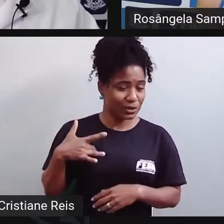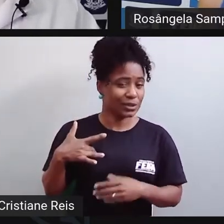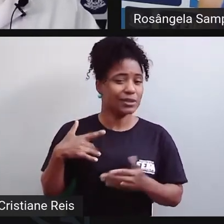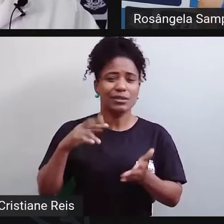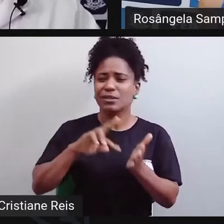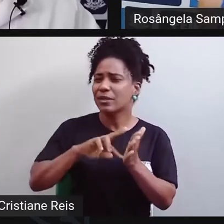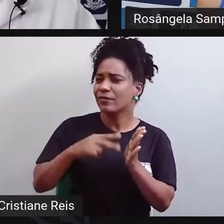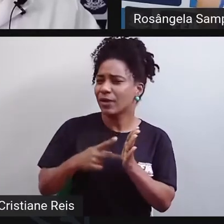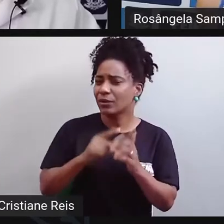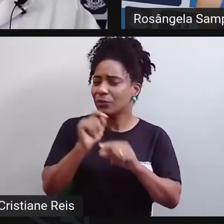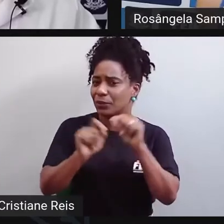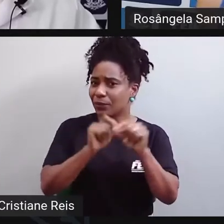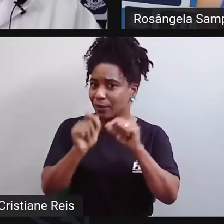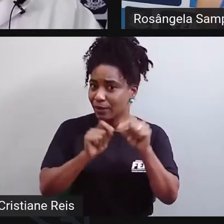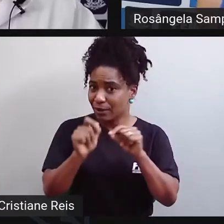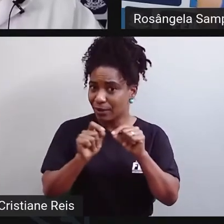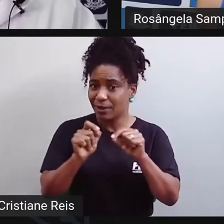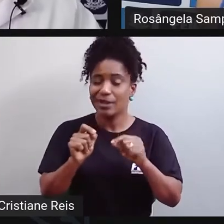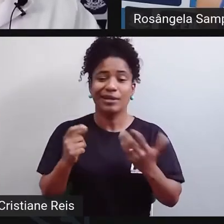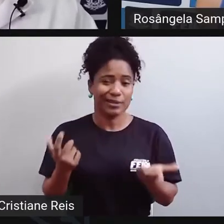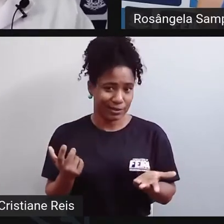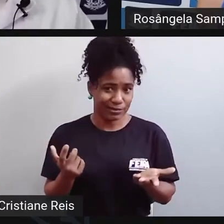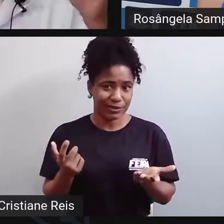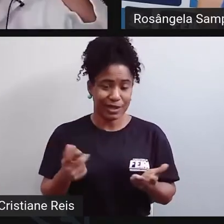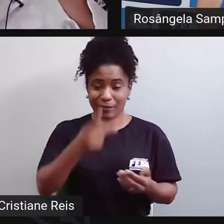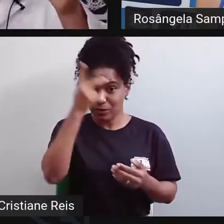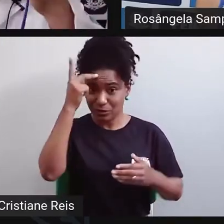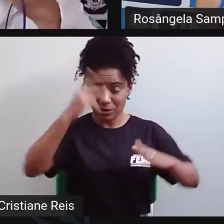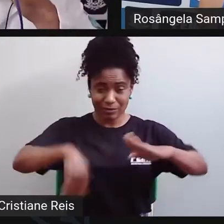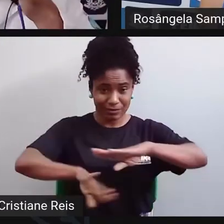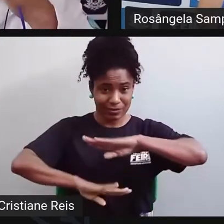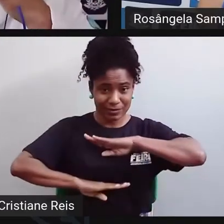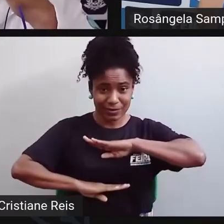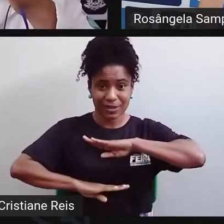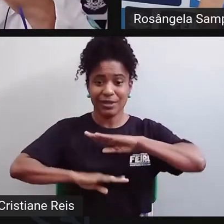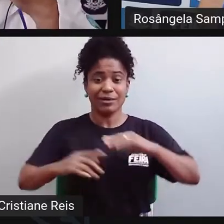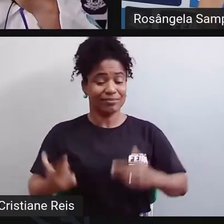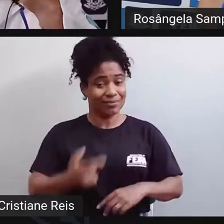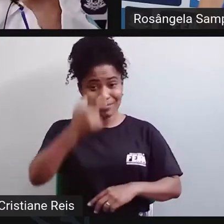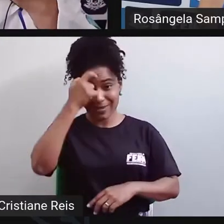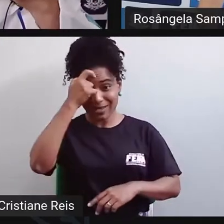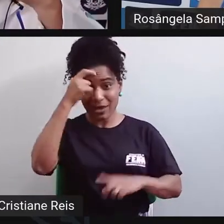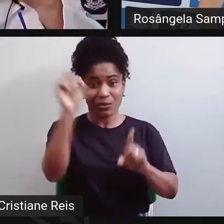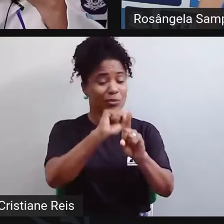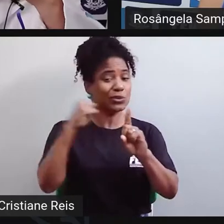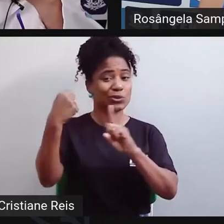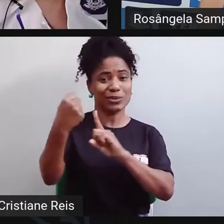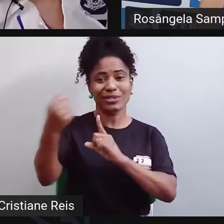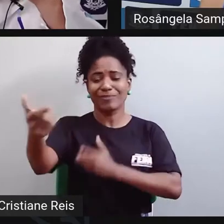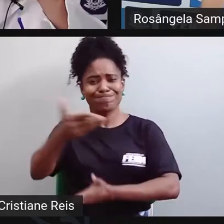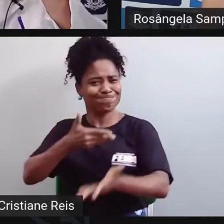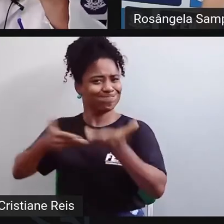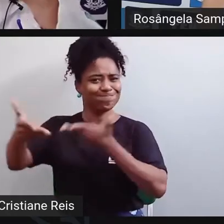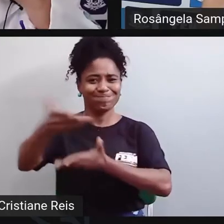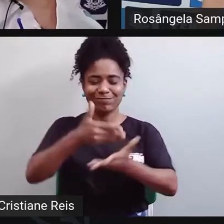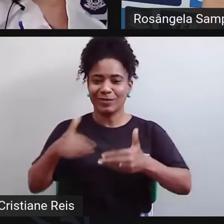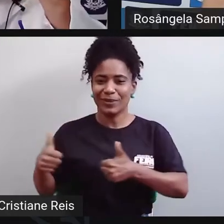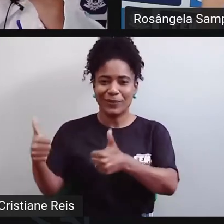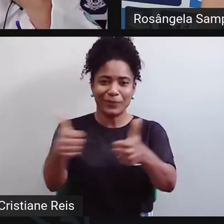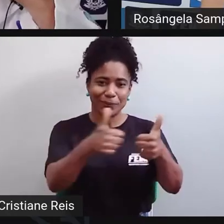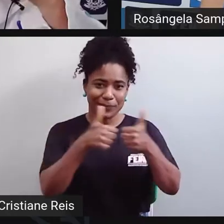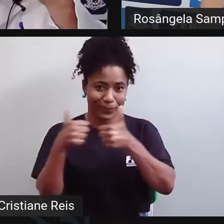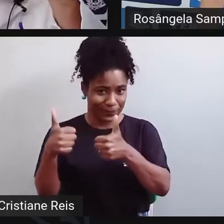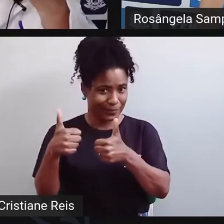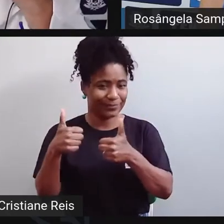saúde é um estado de perfeito bem-estar físico, social e mental, e não só ausência de doença.